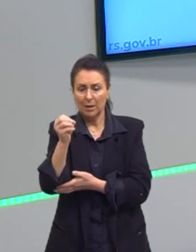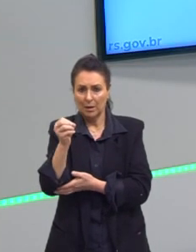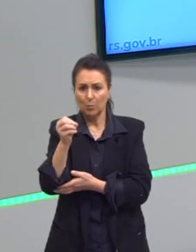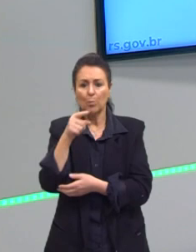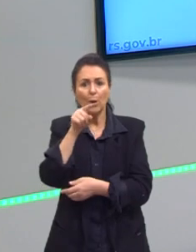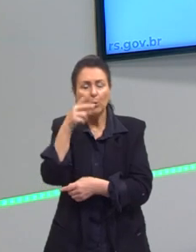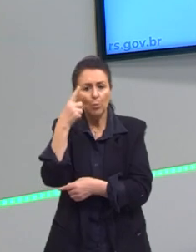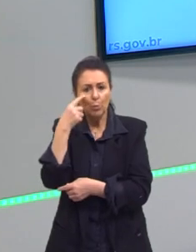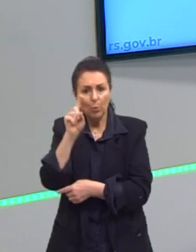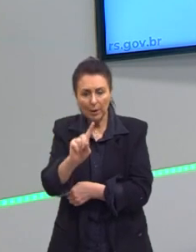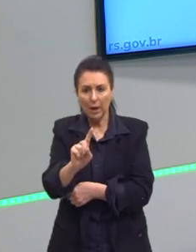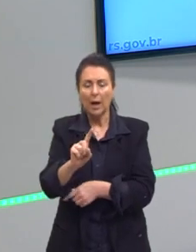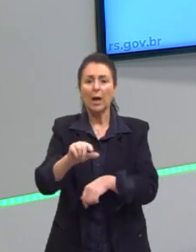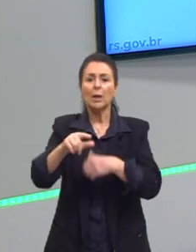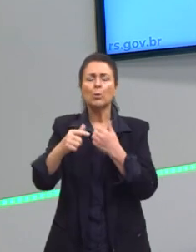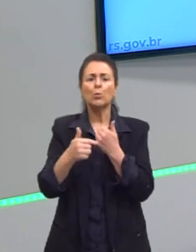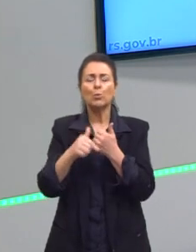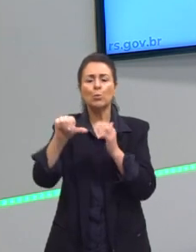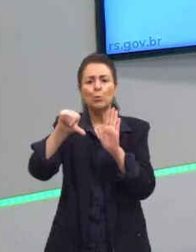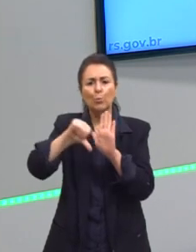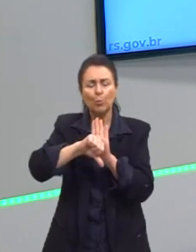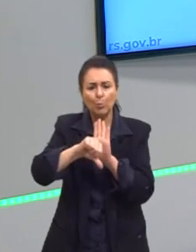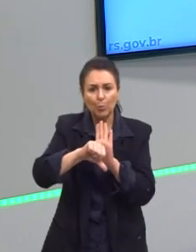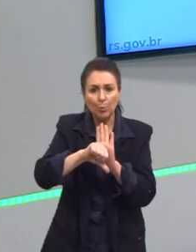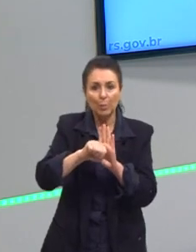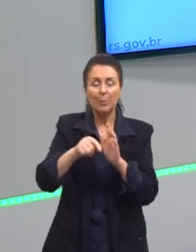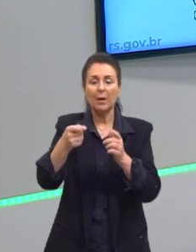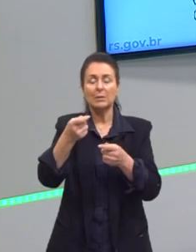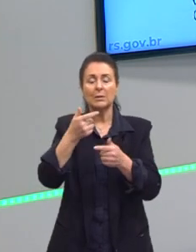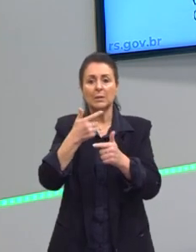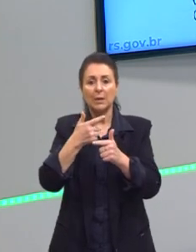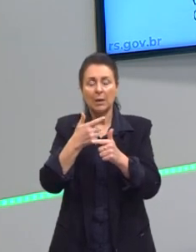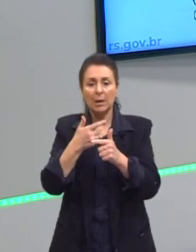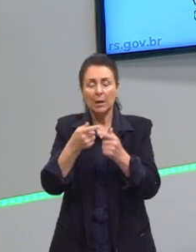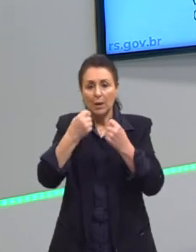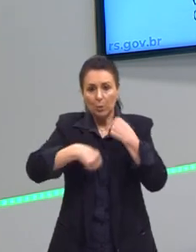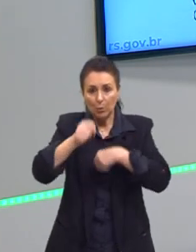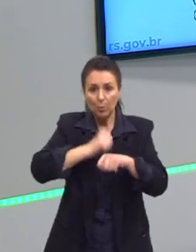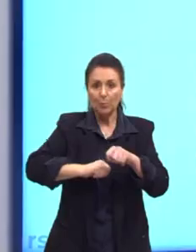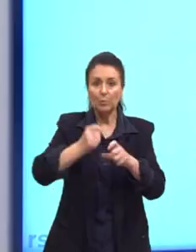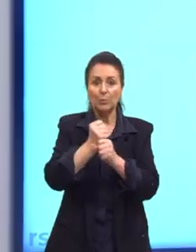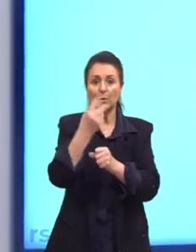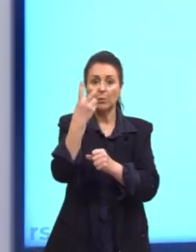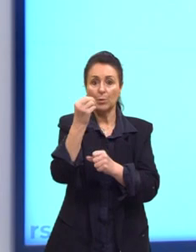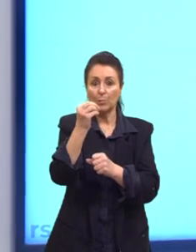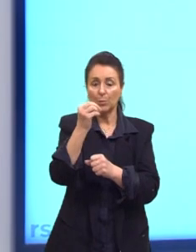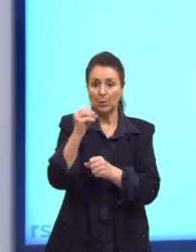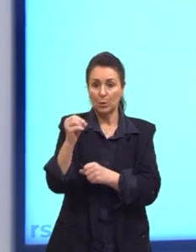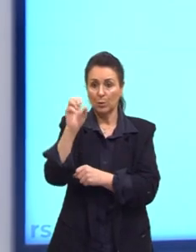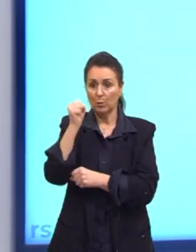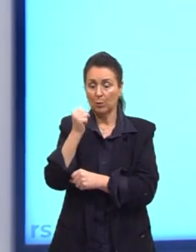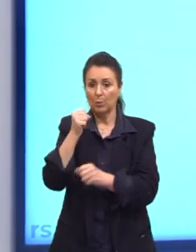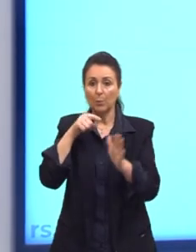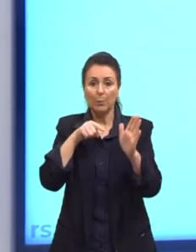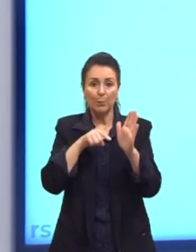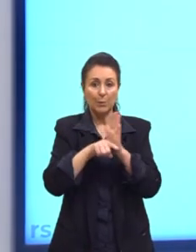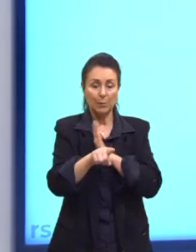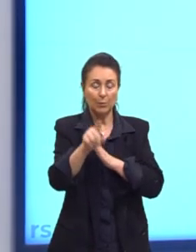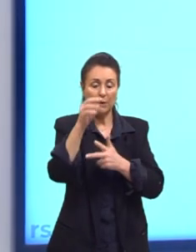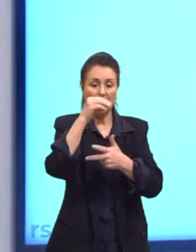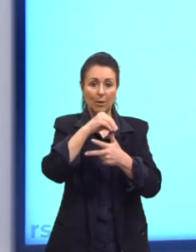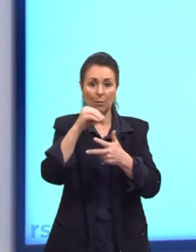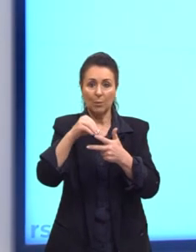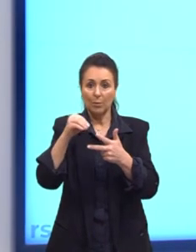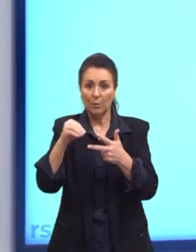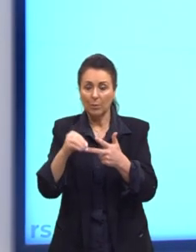crise econômica, principalmente de 2008. As nossas questões de Enem, aliás, a primeira, estão